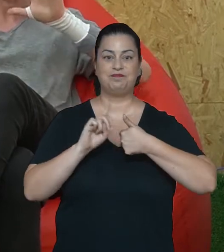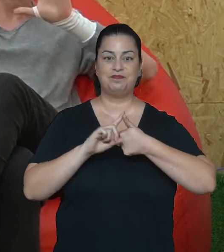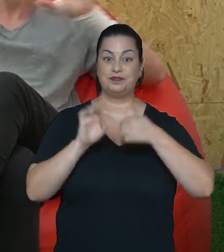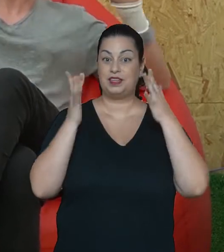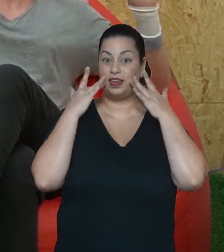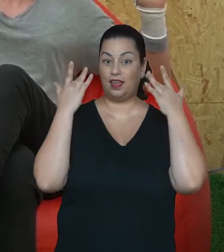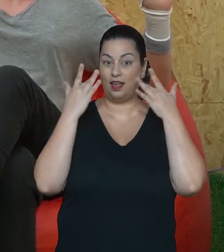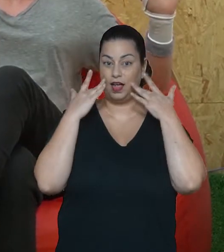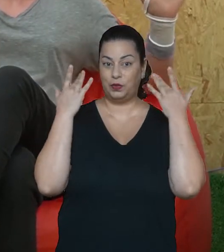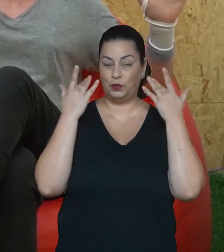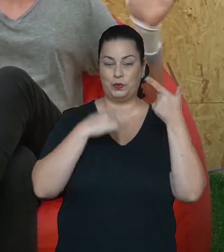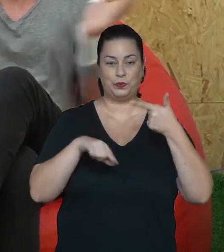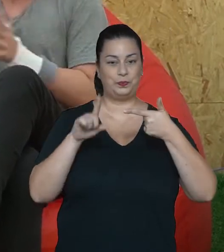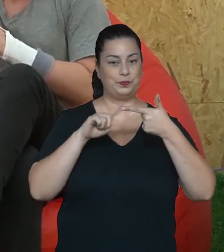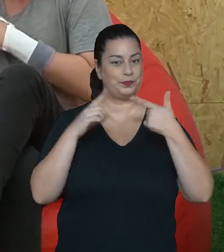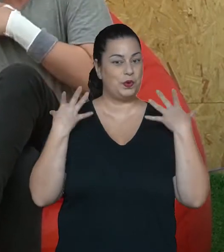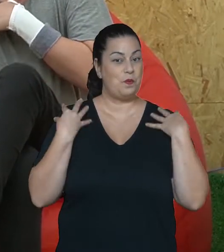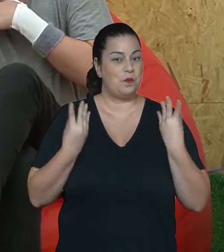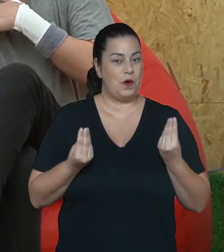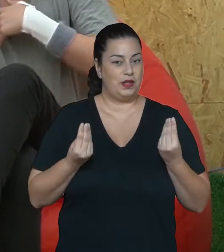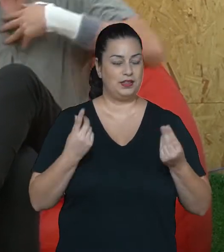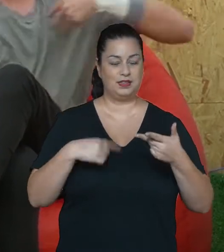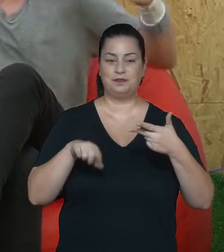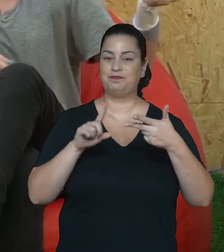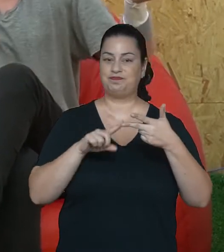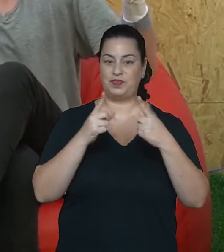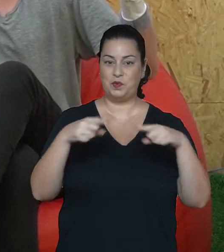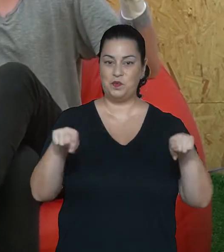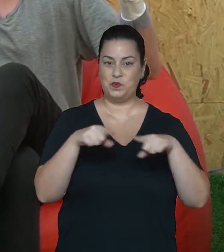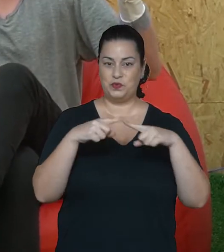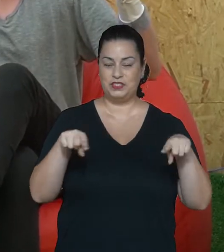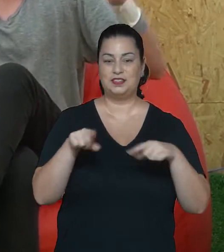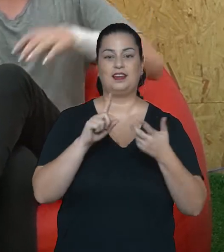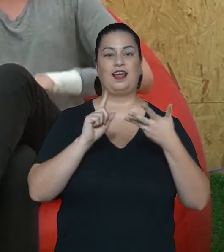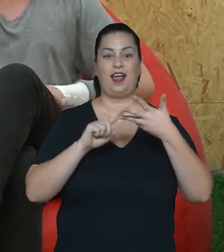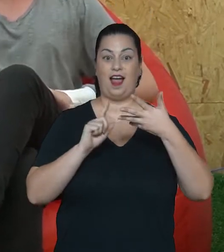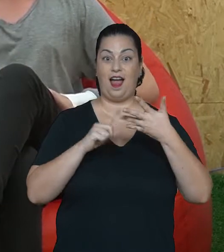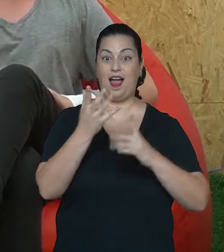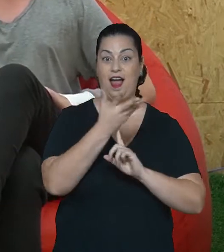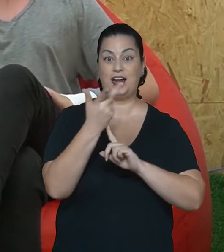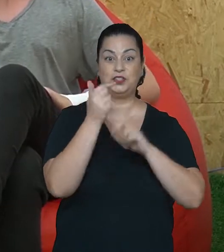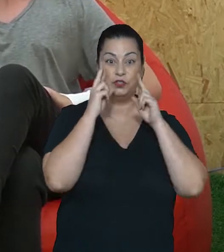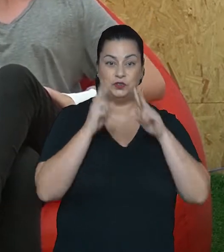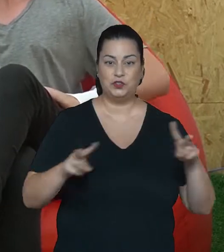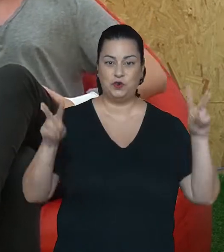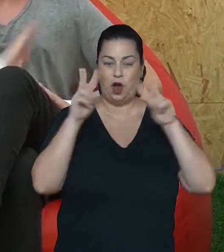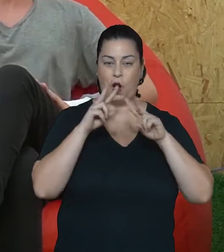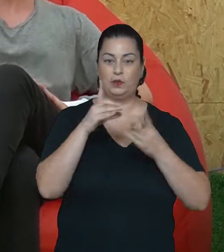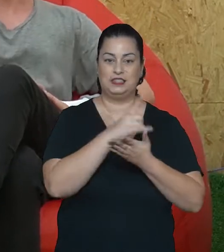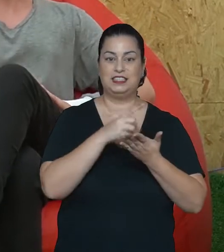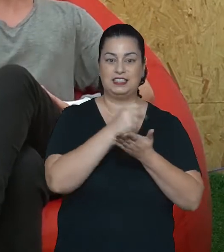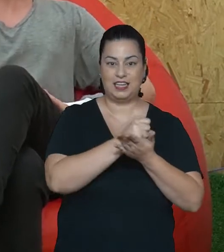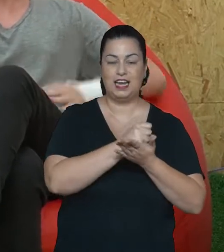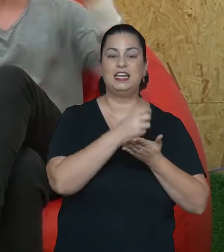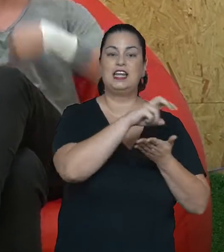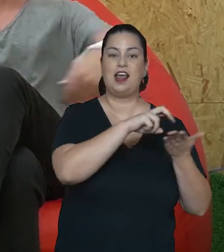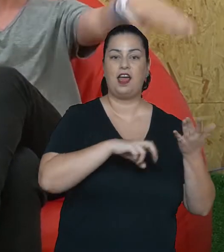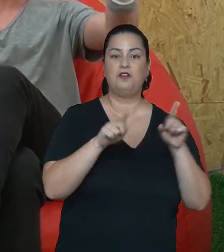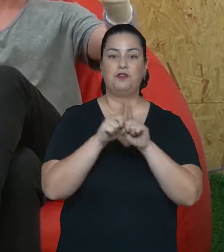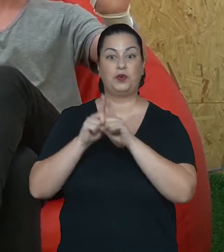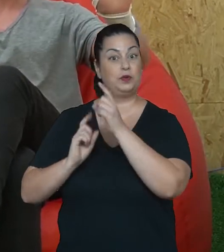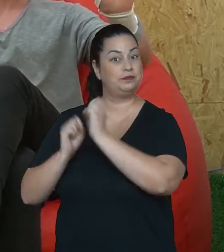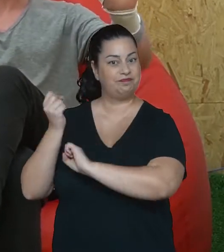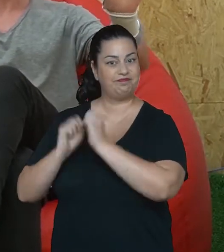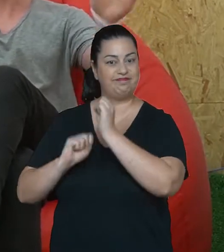Como teatro, moda, música, artes visuais, design gráfico